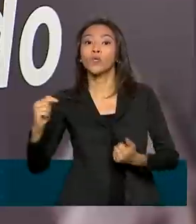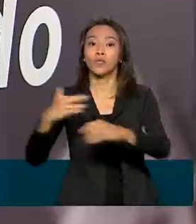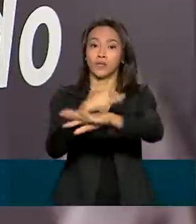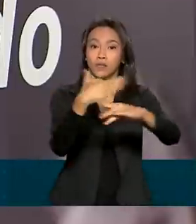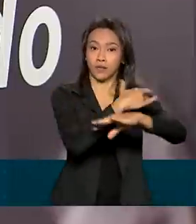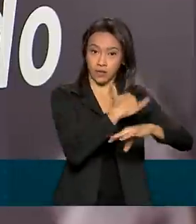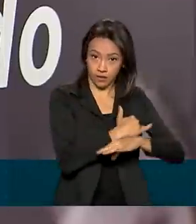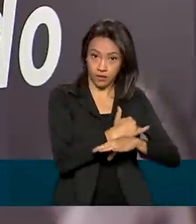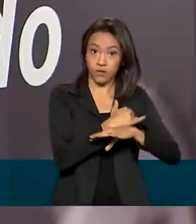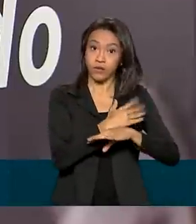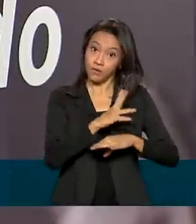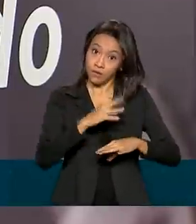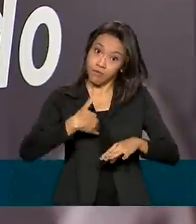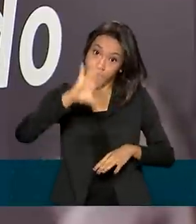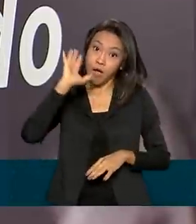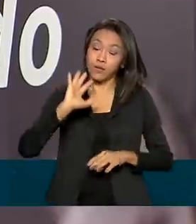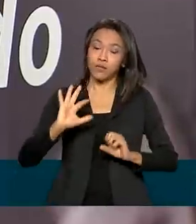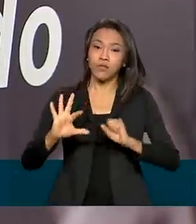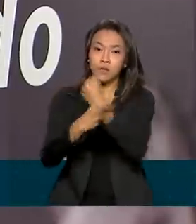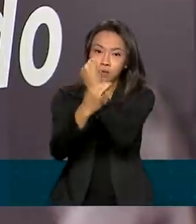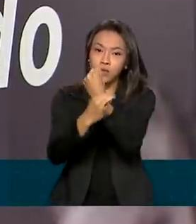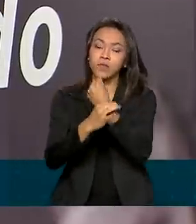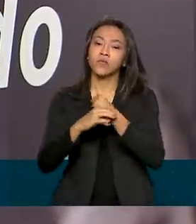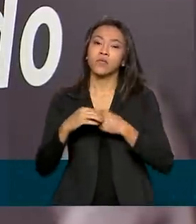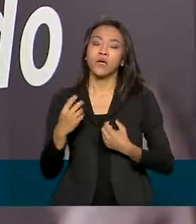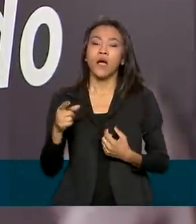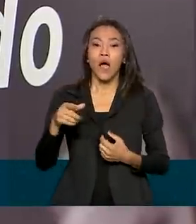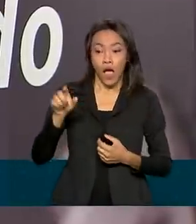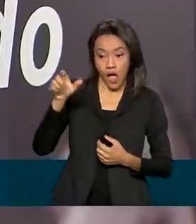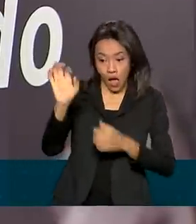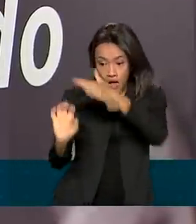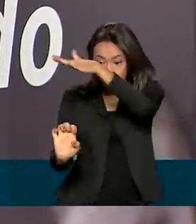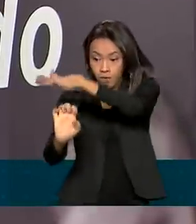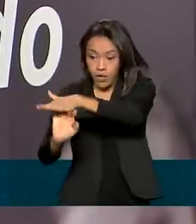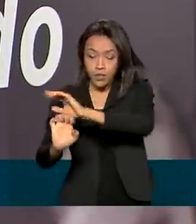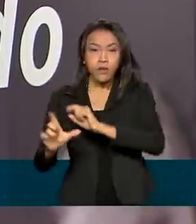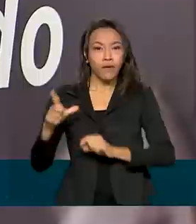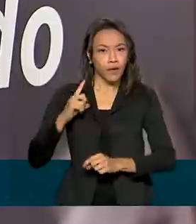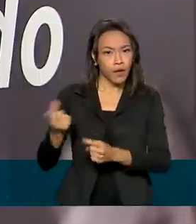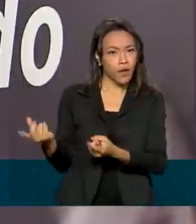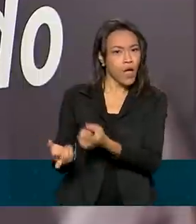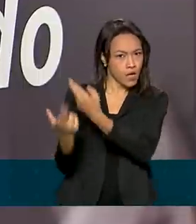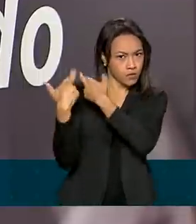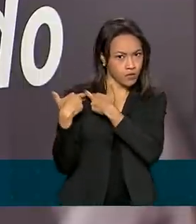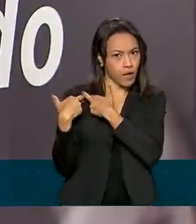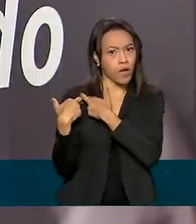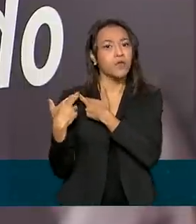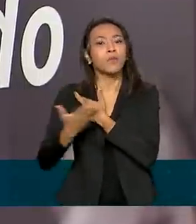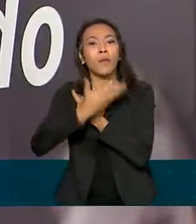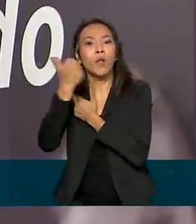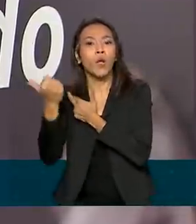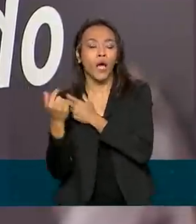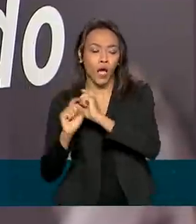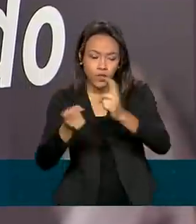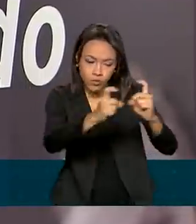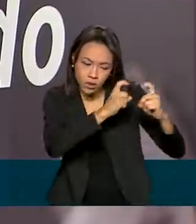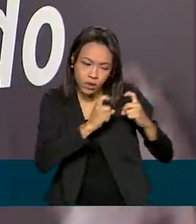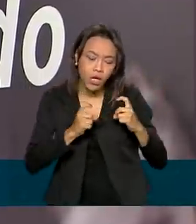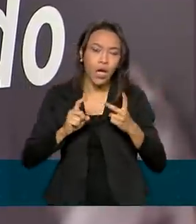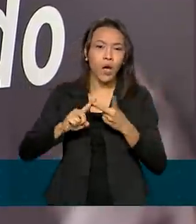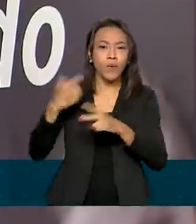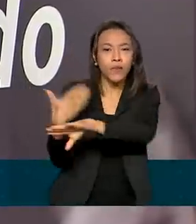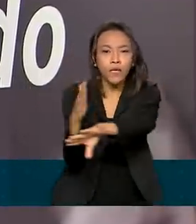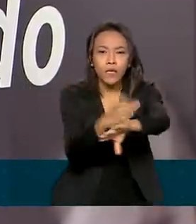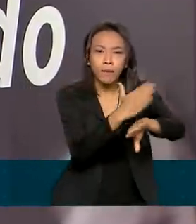além disso, mais proteção, onde o concessionário vai ter obrigações de melhorar a infraestrutura de proteção, de treinamento, de